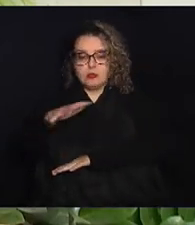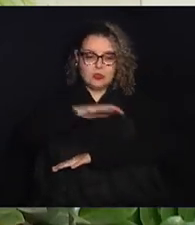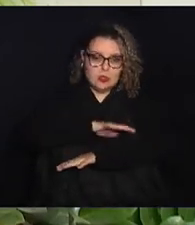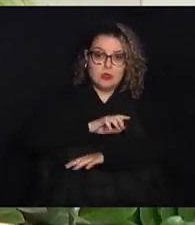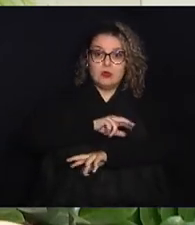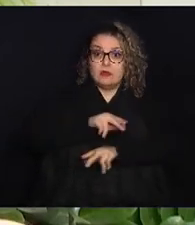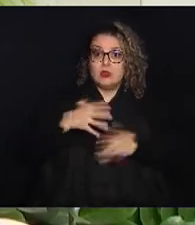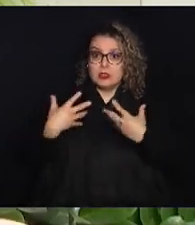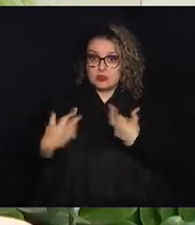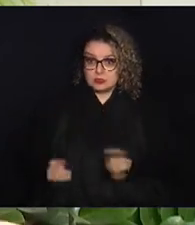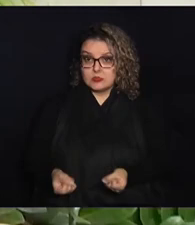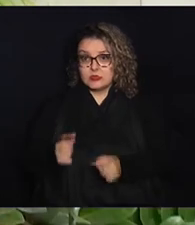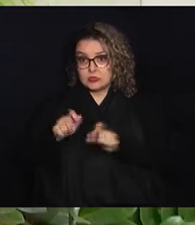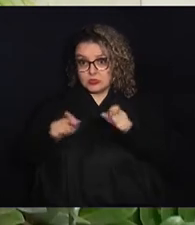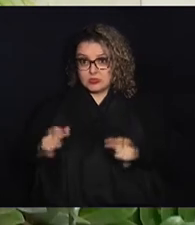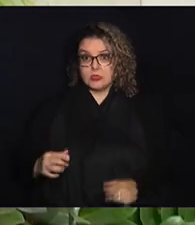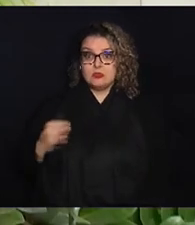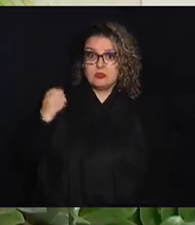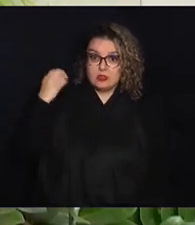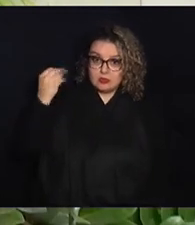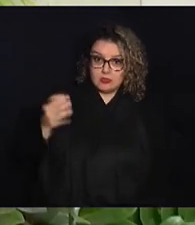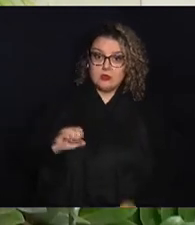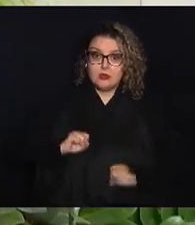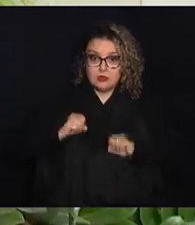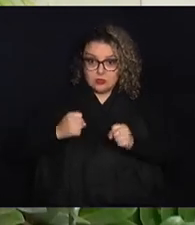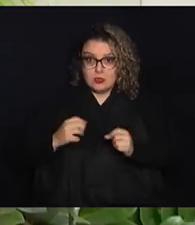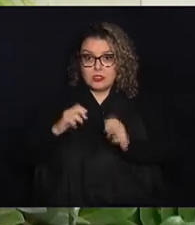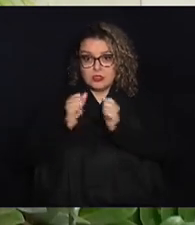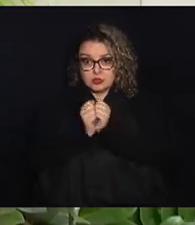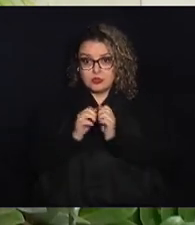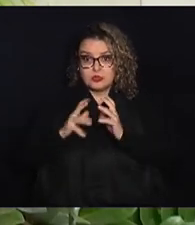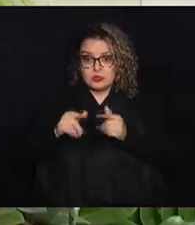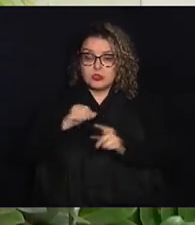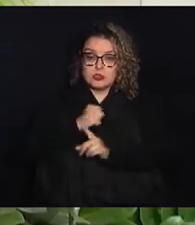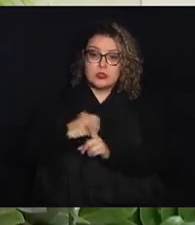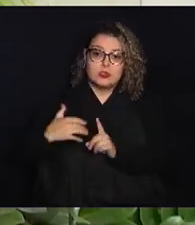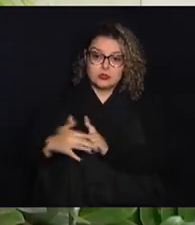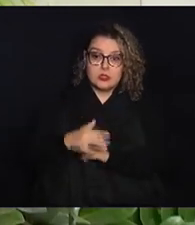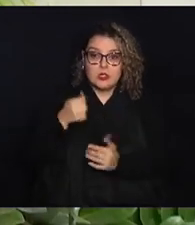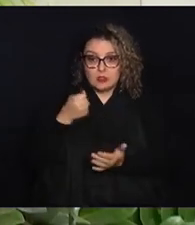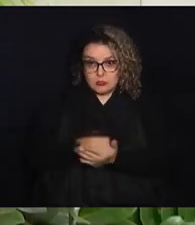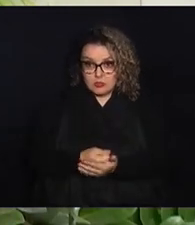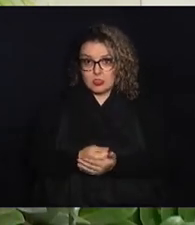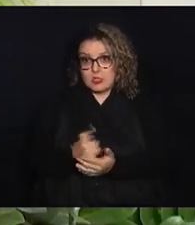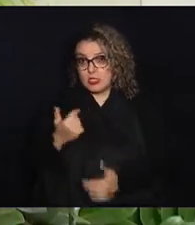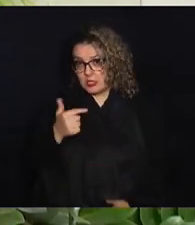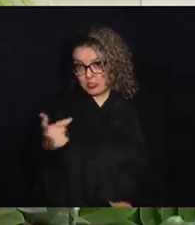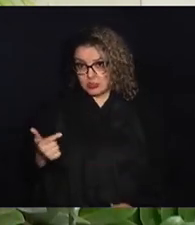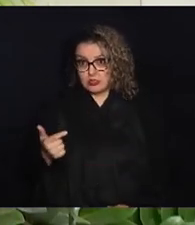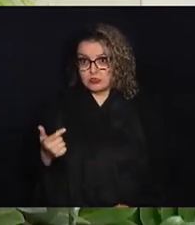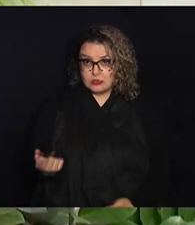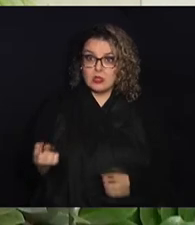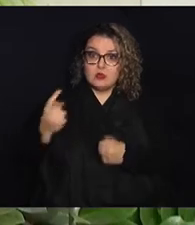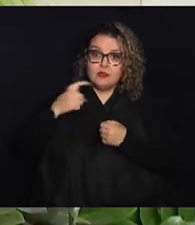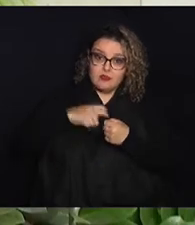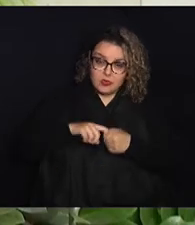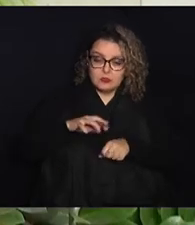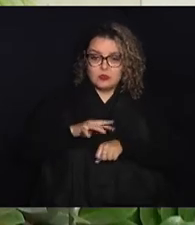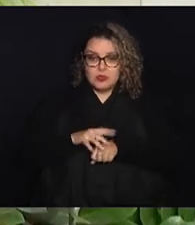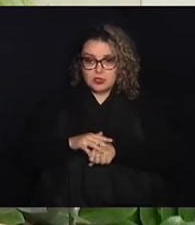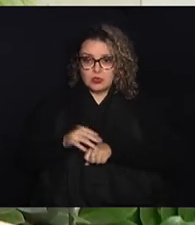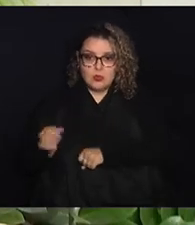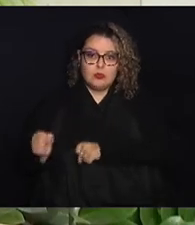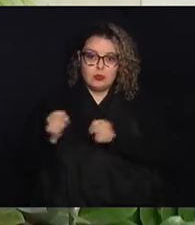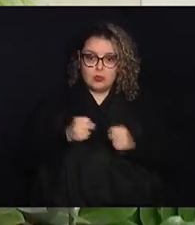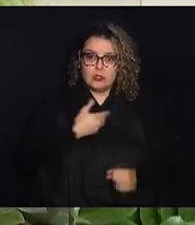viajantes e a gente depende de um esforço conjunto de toda a sociedade para garantir que não haja reintrodução. Então o poder